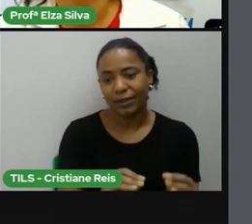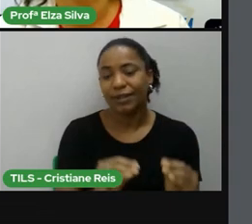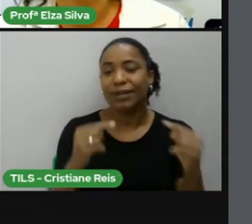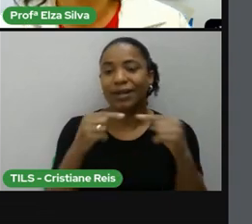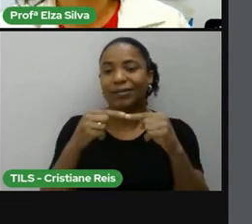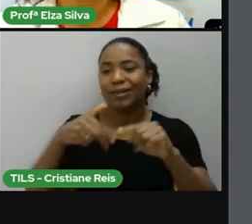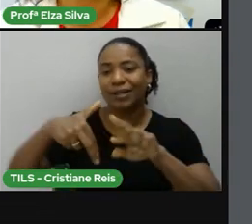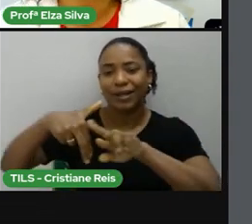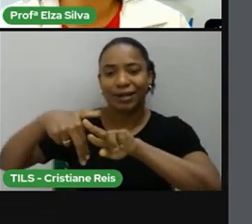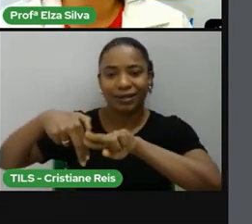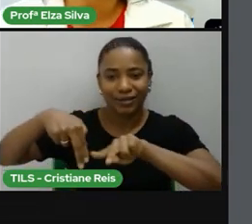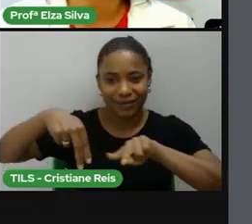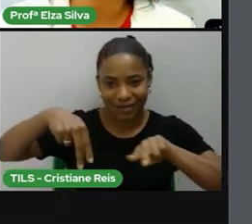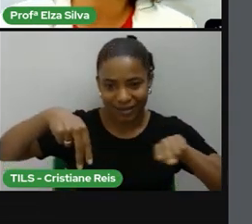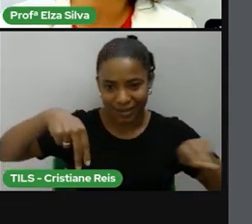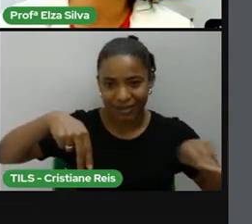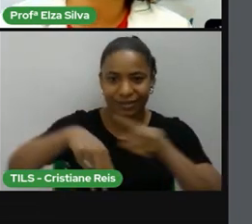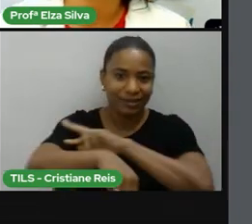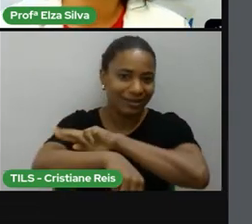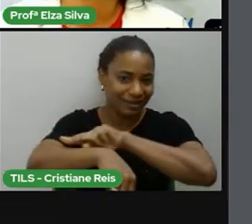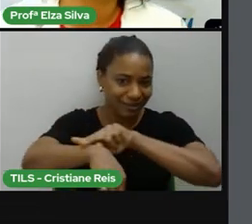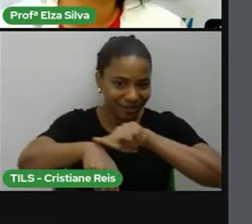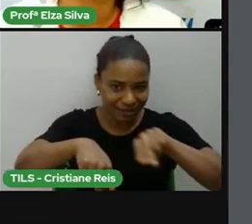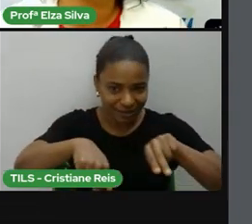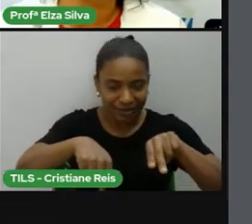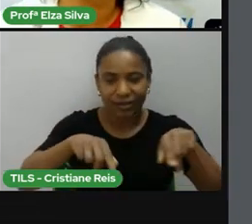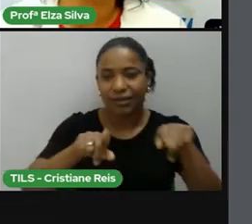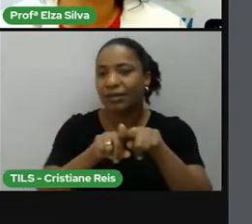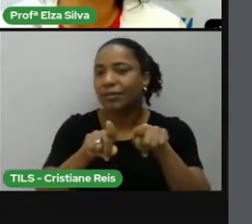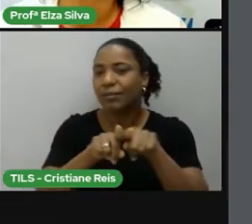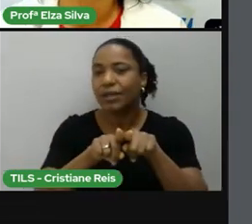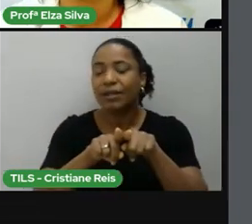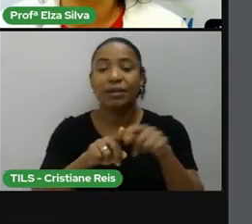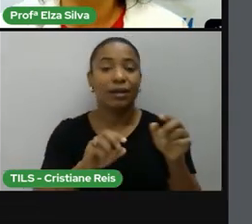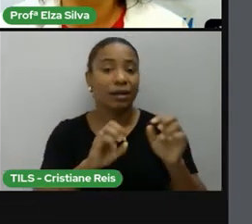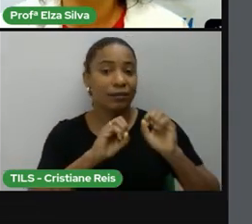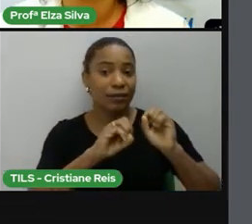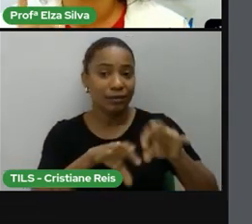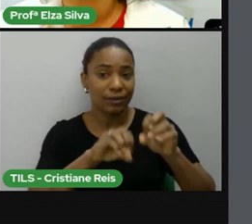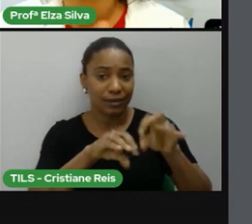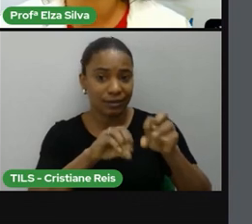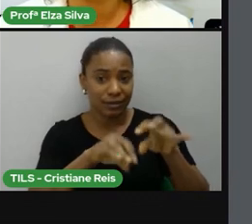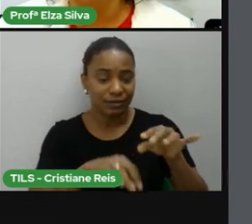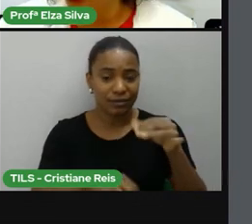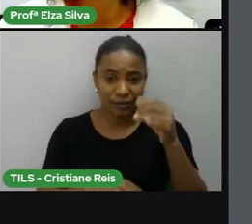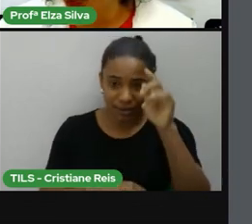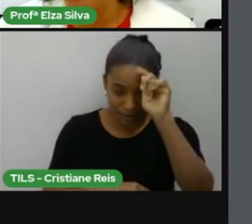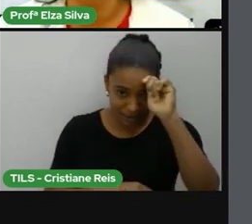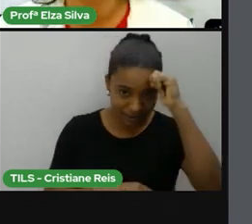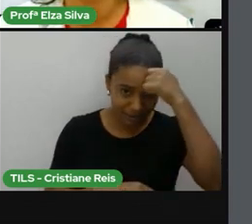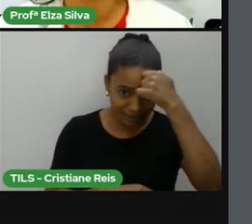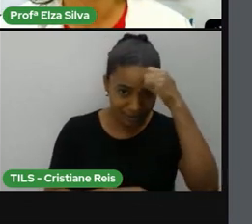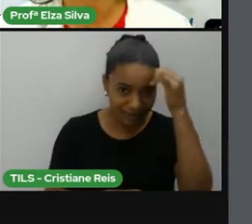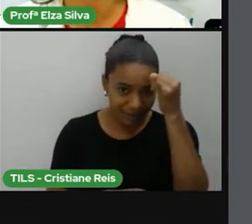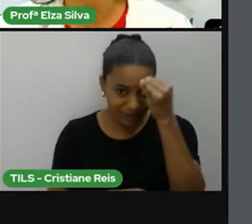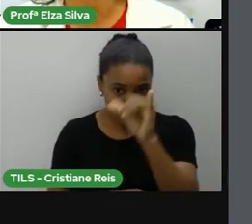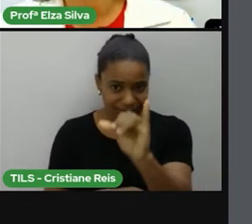e a uma educação anti-assisto Ok? Vamos caprichar